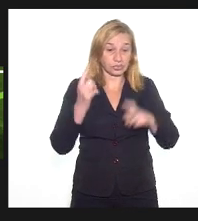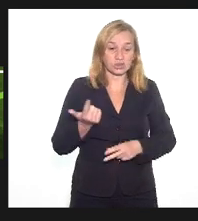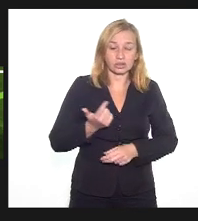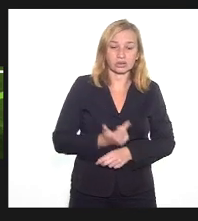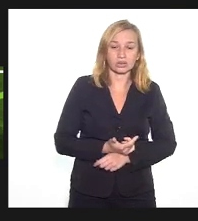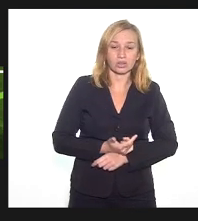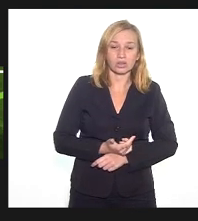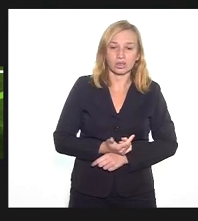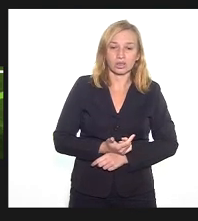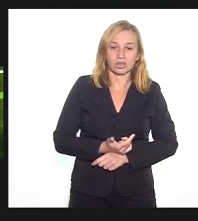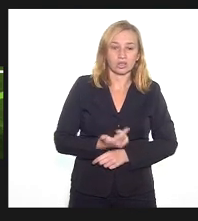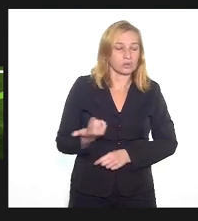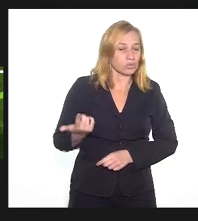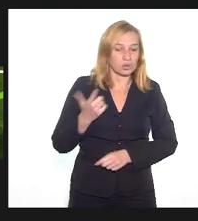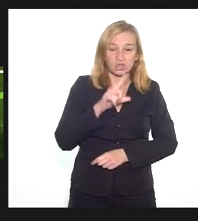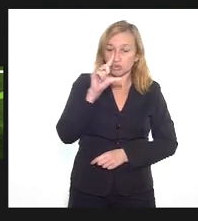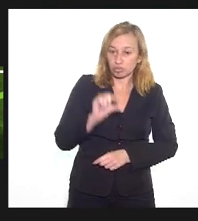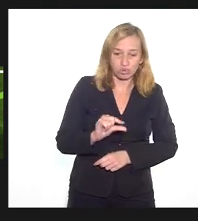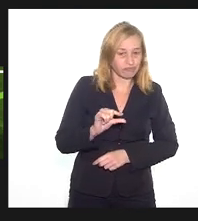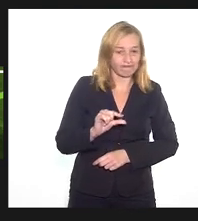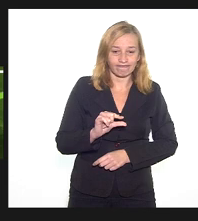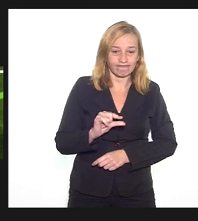a gente não conseguiu diluir, esse ano a gente teve